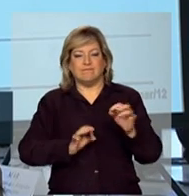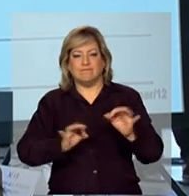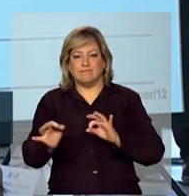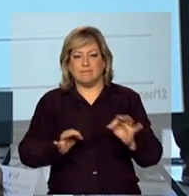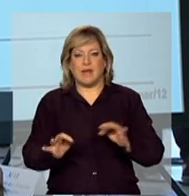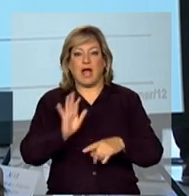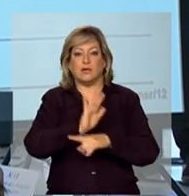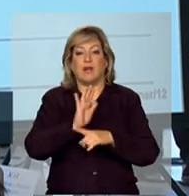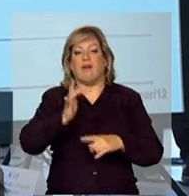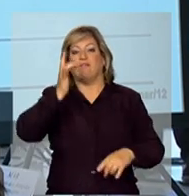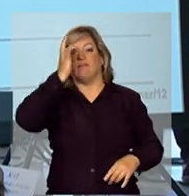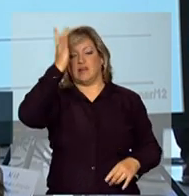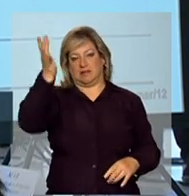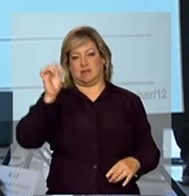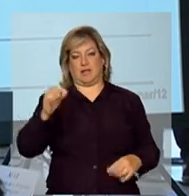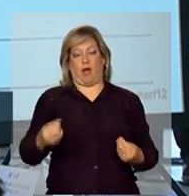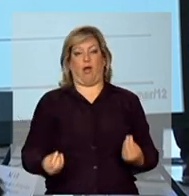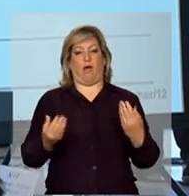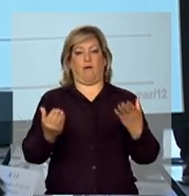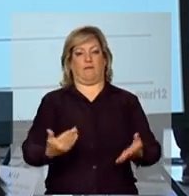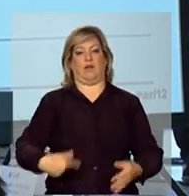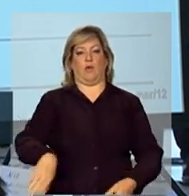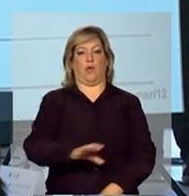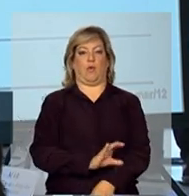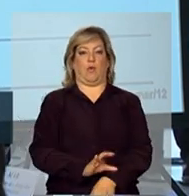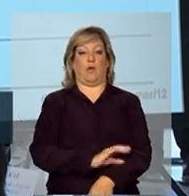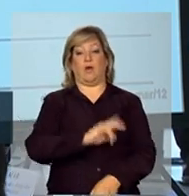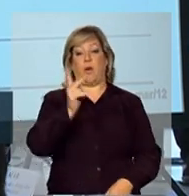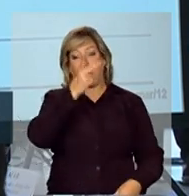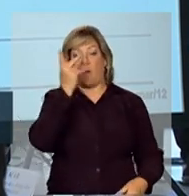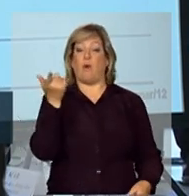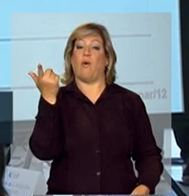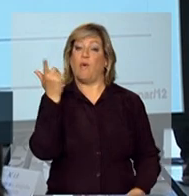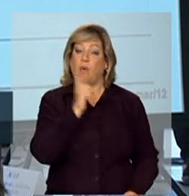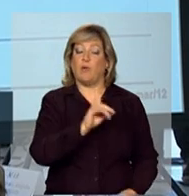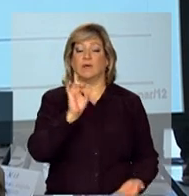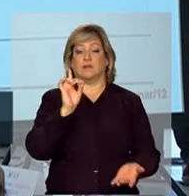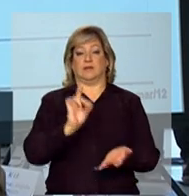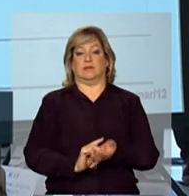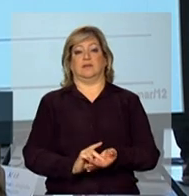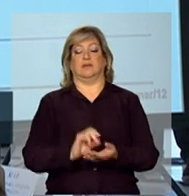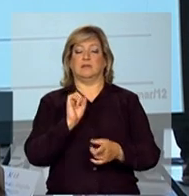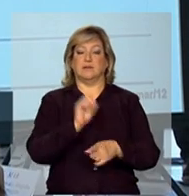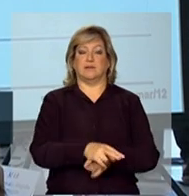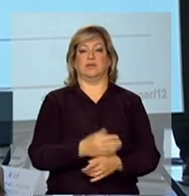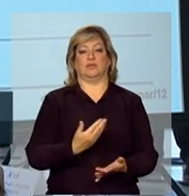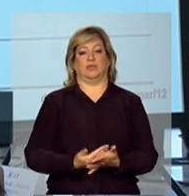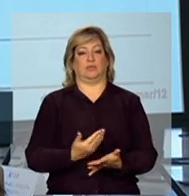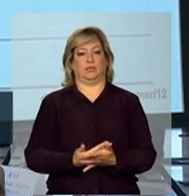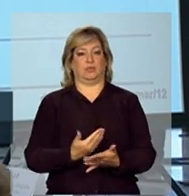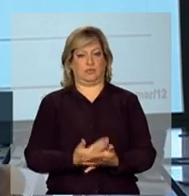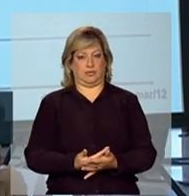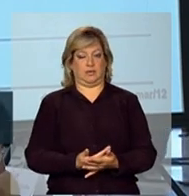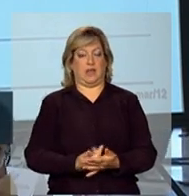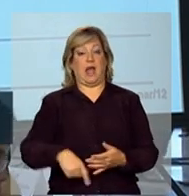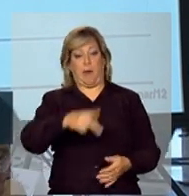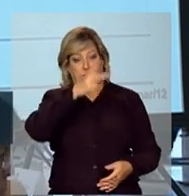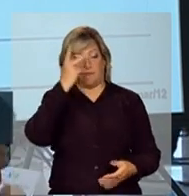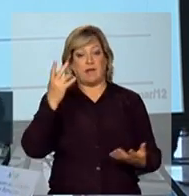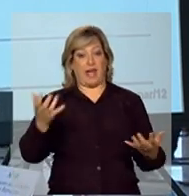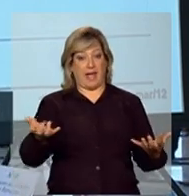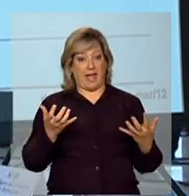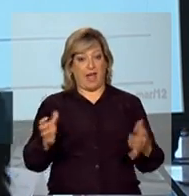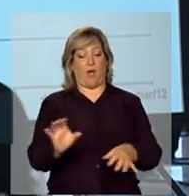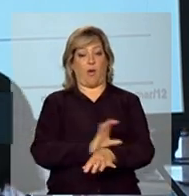qualificação dessa oferta desses cursos, para que a população, de fato, possa ter acesso. A população quer chegar nos